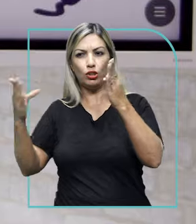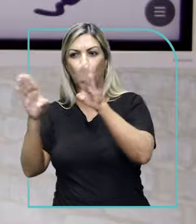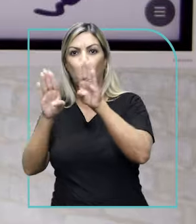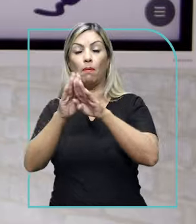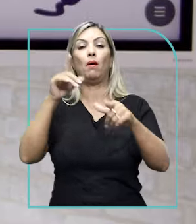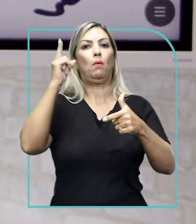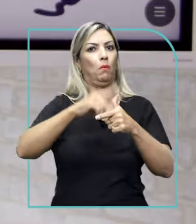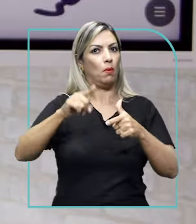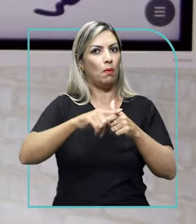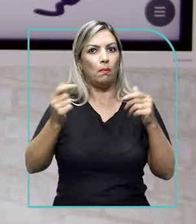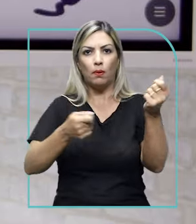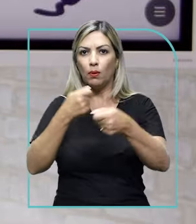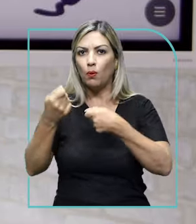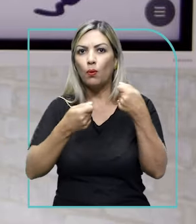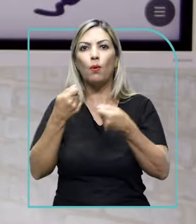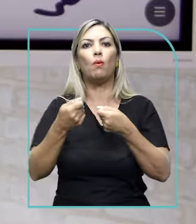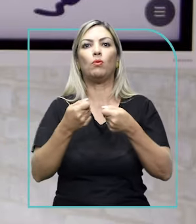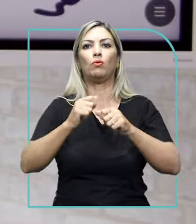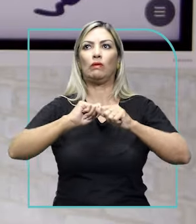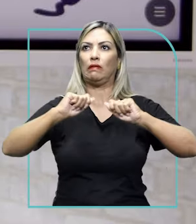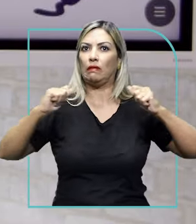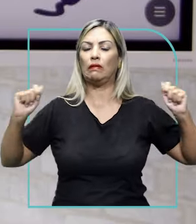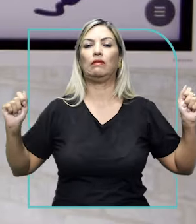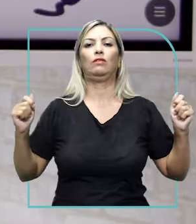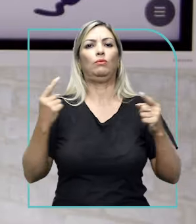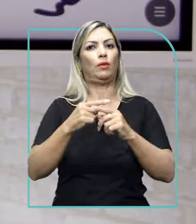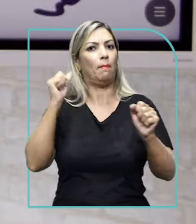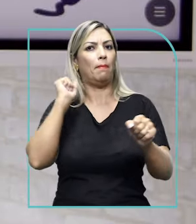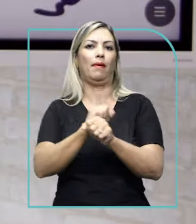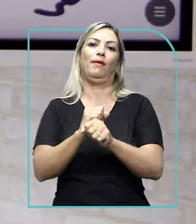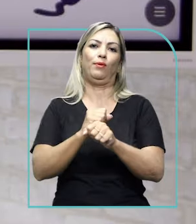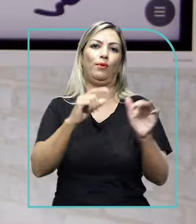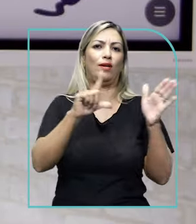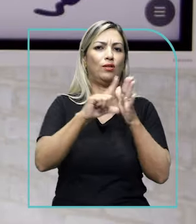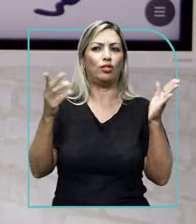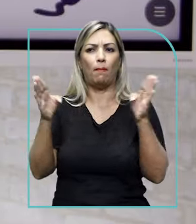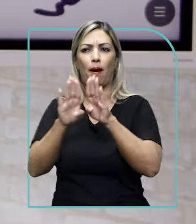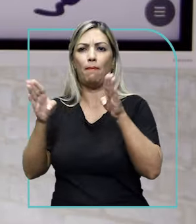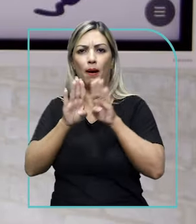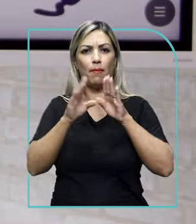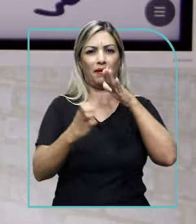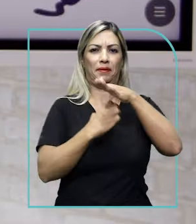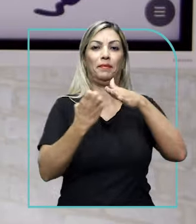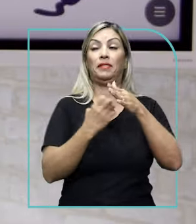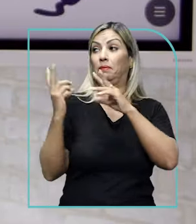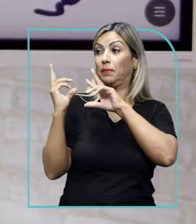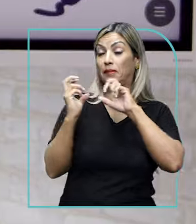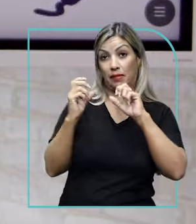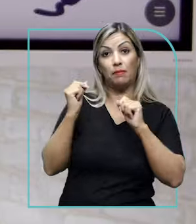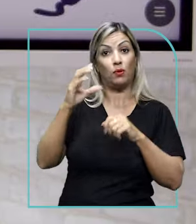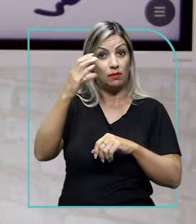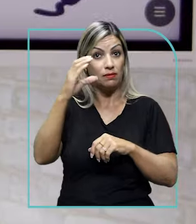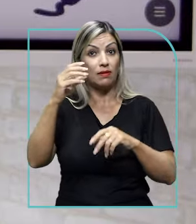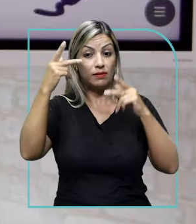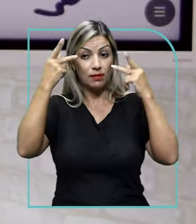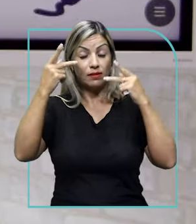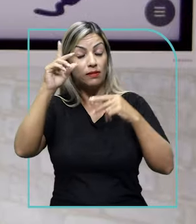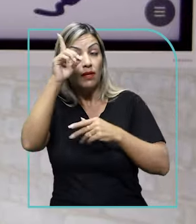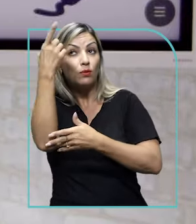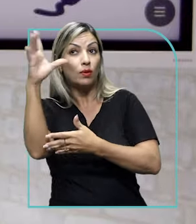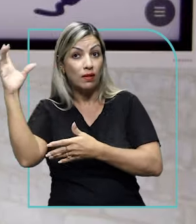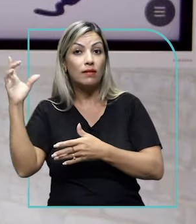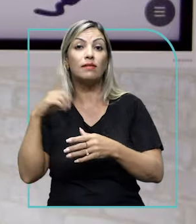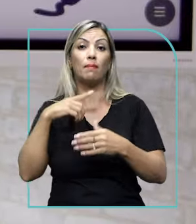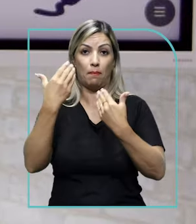econômico muito grande porque a economia parou. Então, aqui nós podemos perceber que a ciência da natureza,